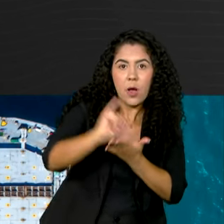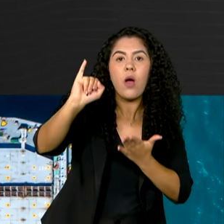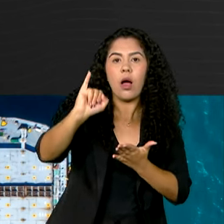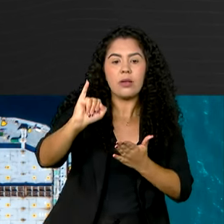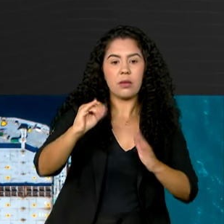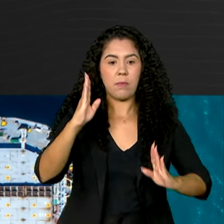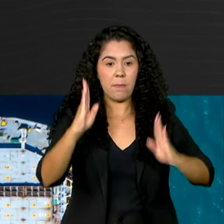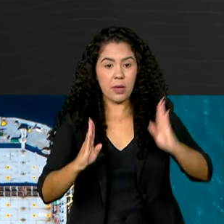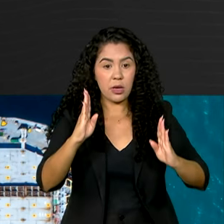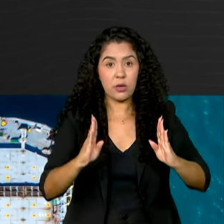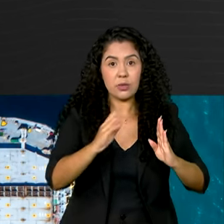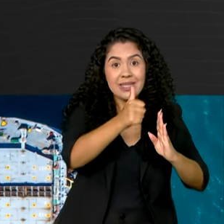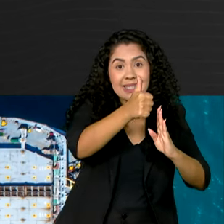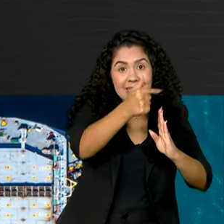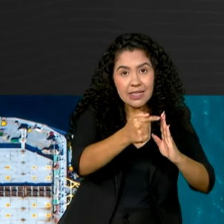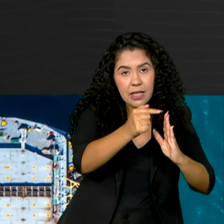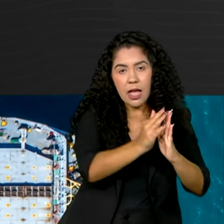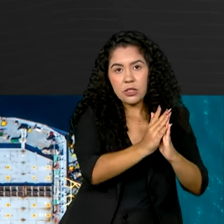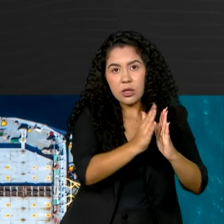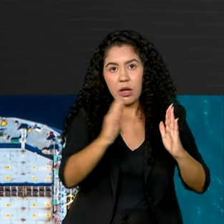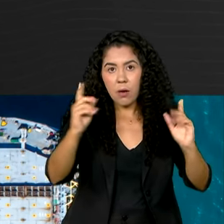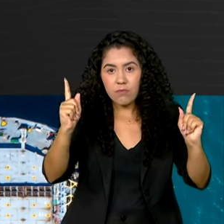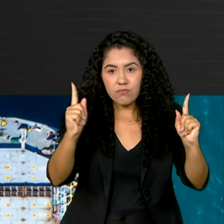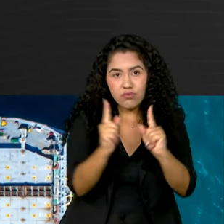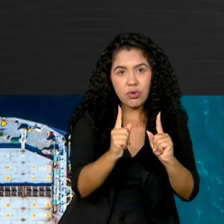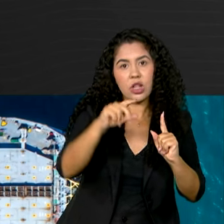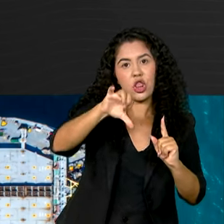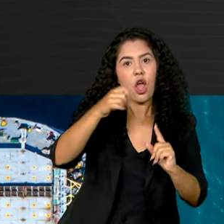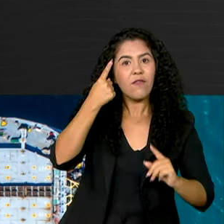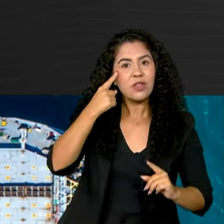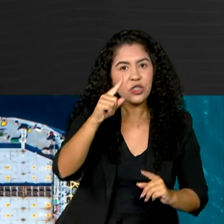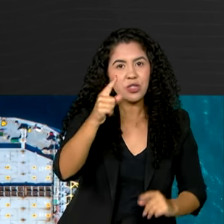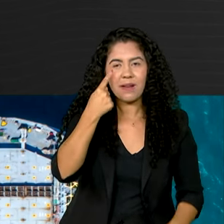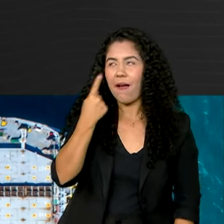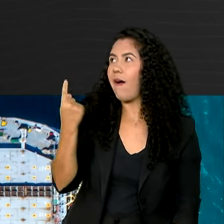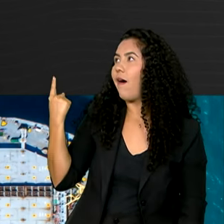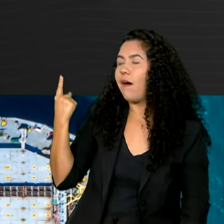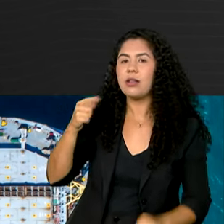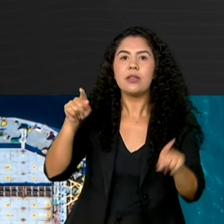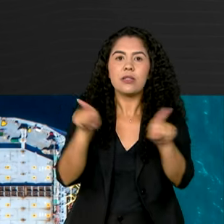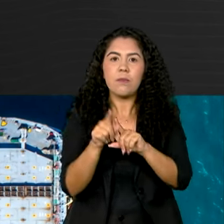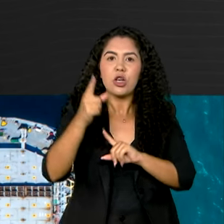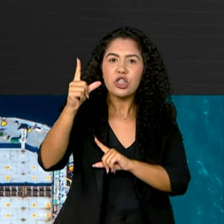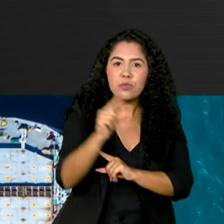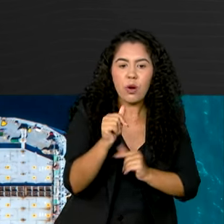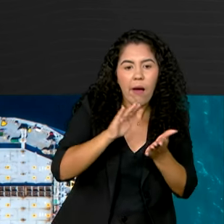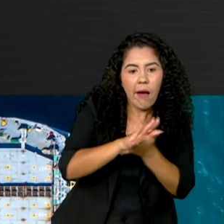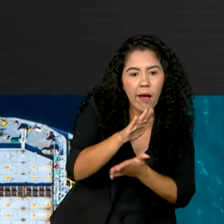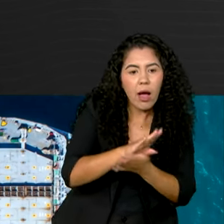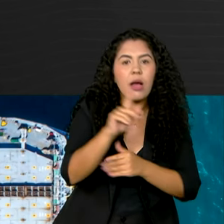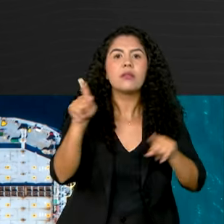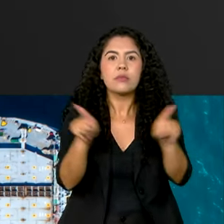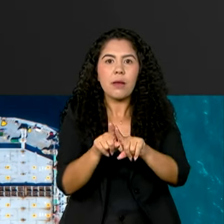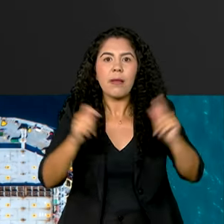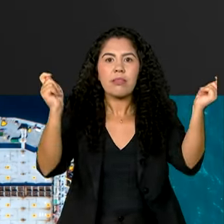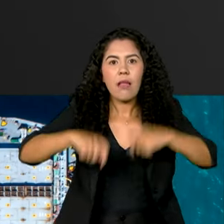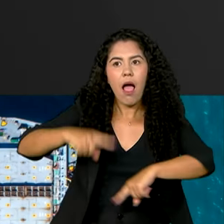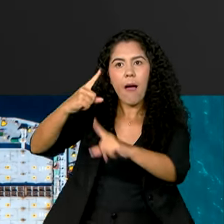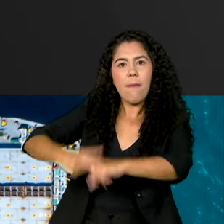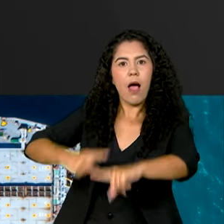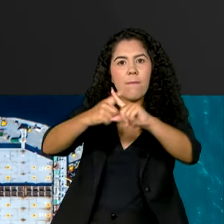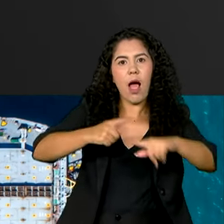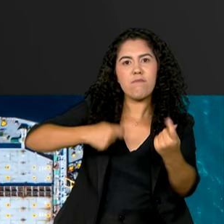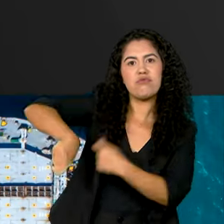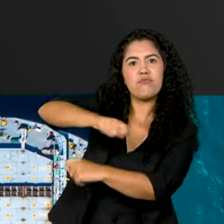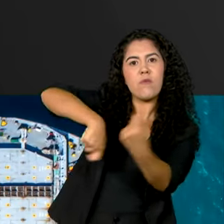dias. Liberação mais rápida, que se traduz em diminuição de custos, aumento da competitividade e dos